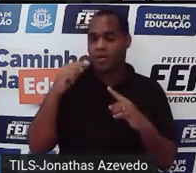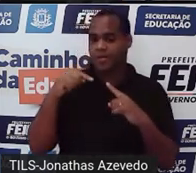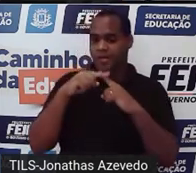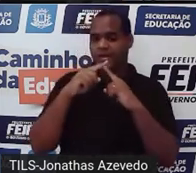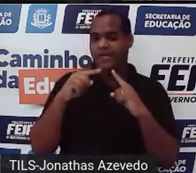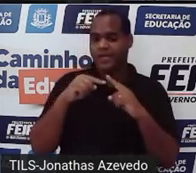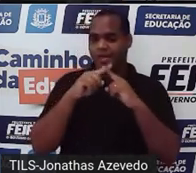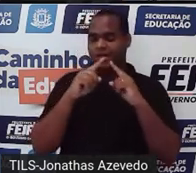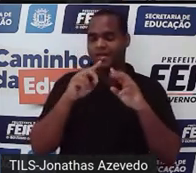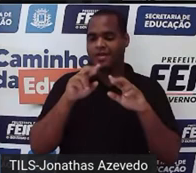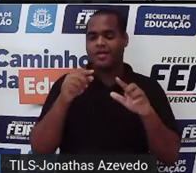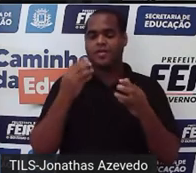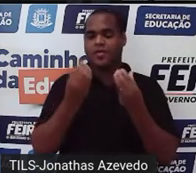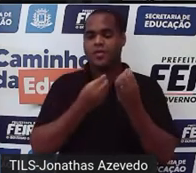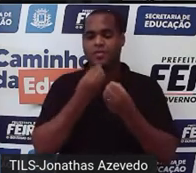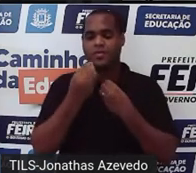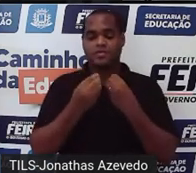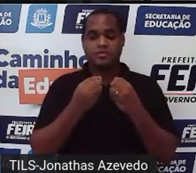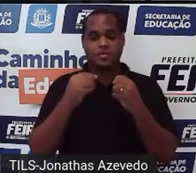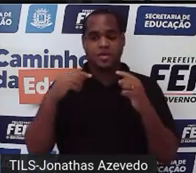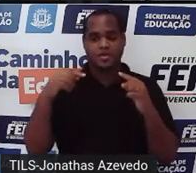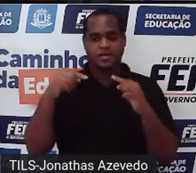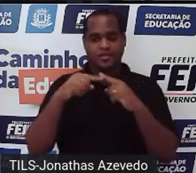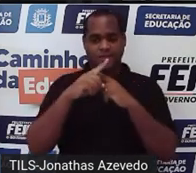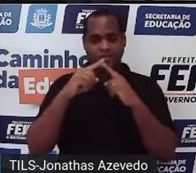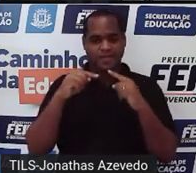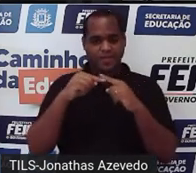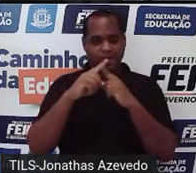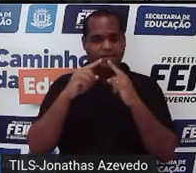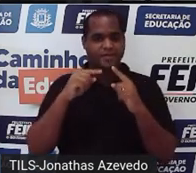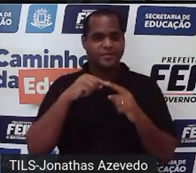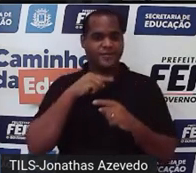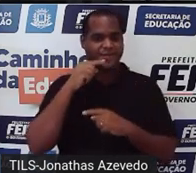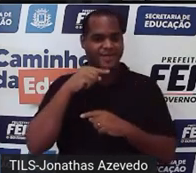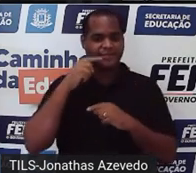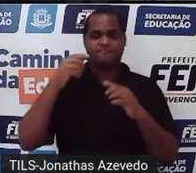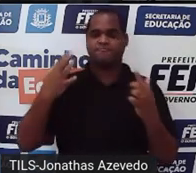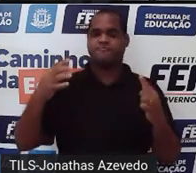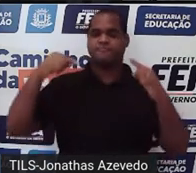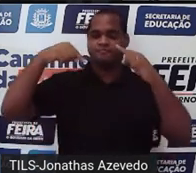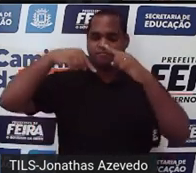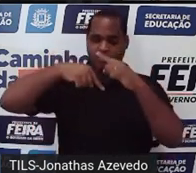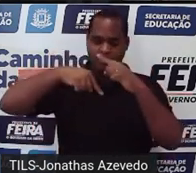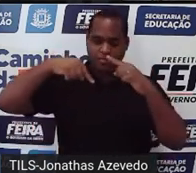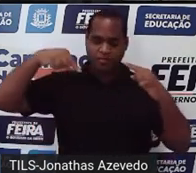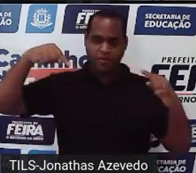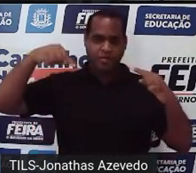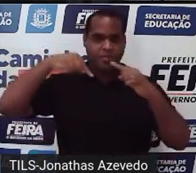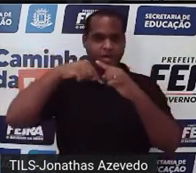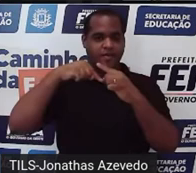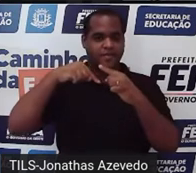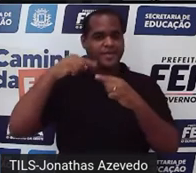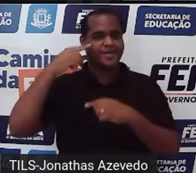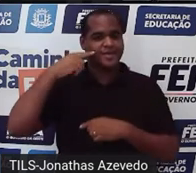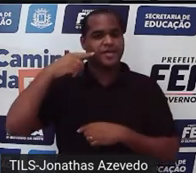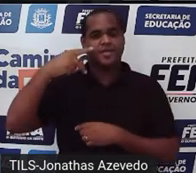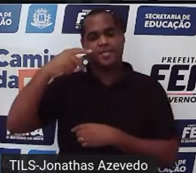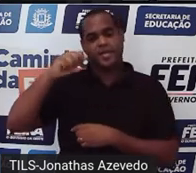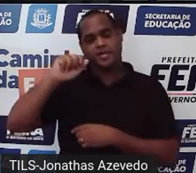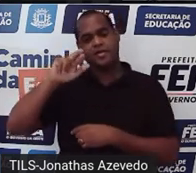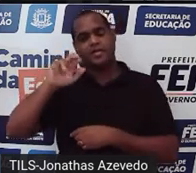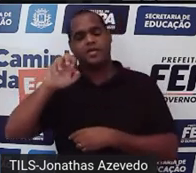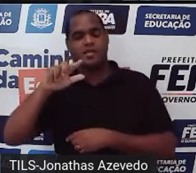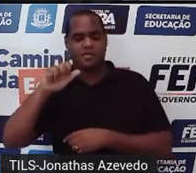tocam são chamadas de retas paralelas ou seja para um sistema que não tem solução